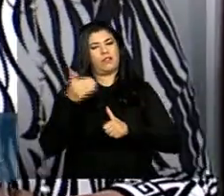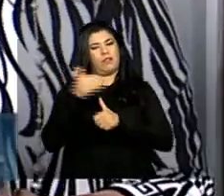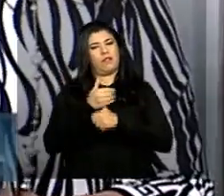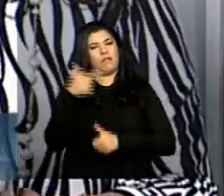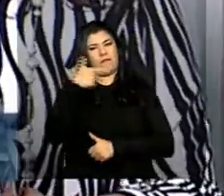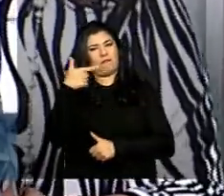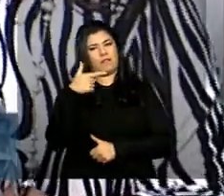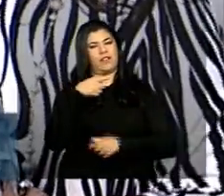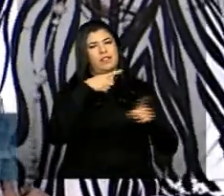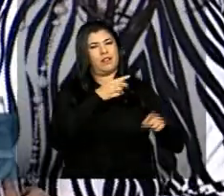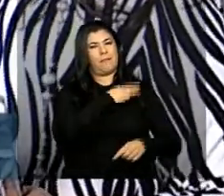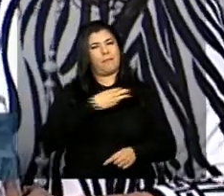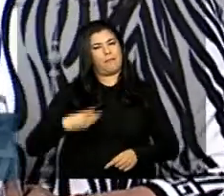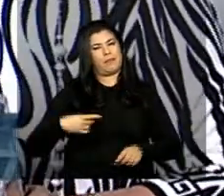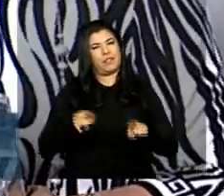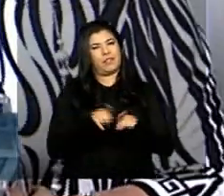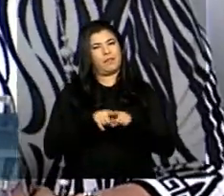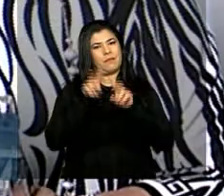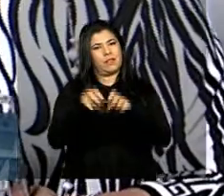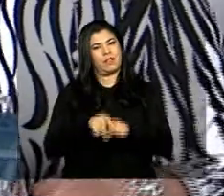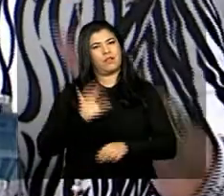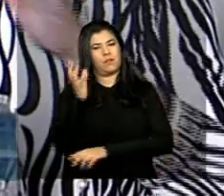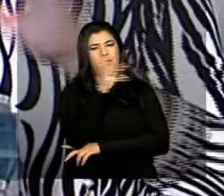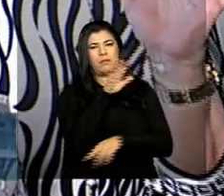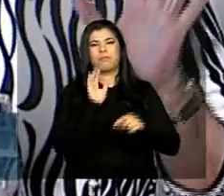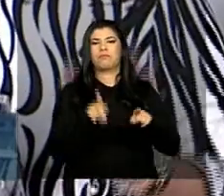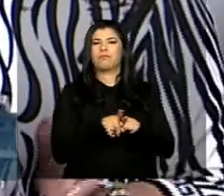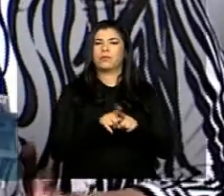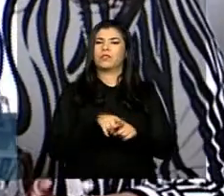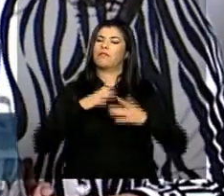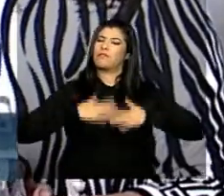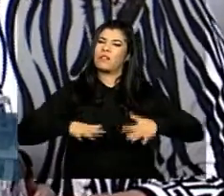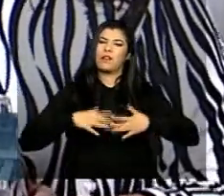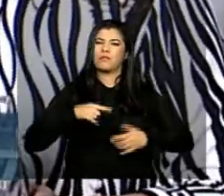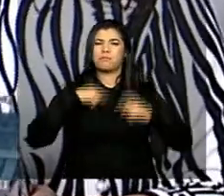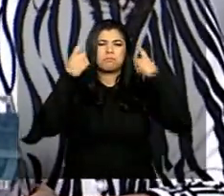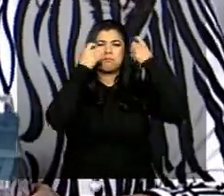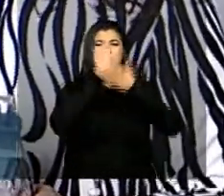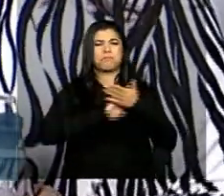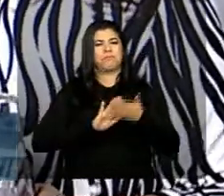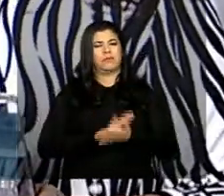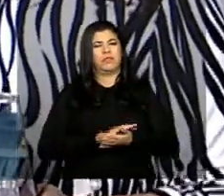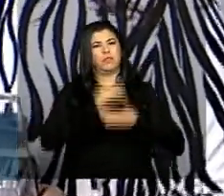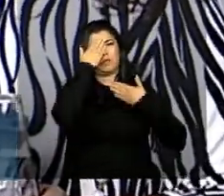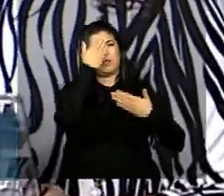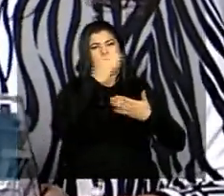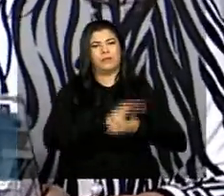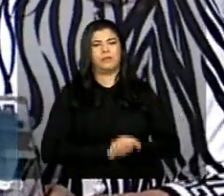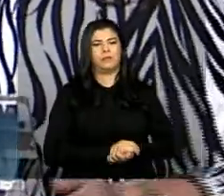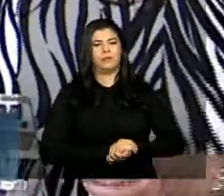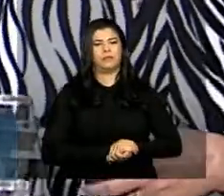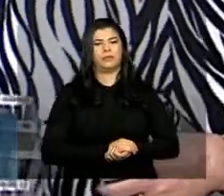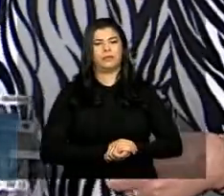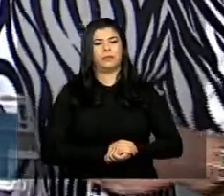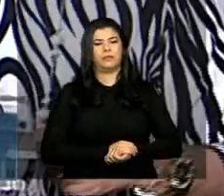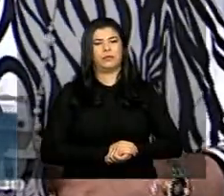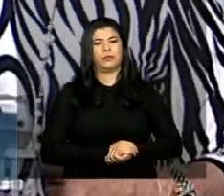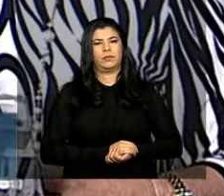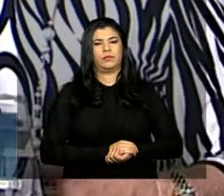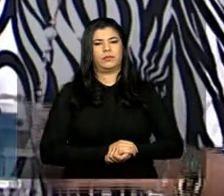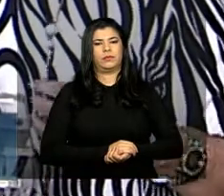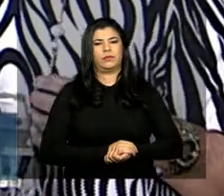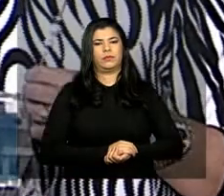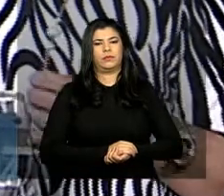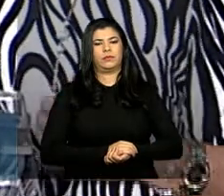-ministra dela e ela poderia ser ministra da Agricultura e do Meio Ambiente com tranquilidade que eu não teria nenhum problema você vai ter um decreto